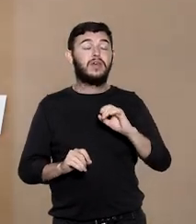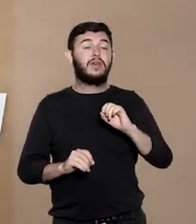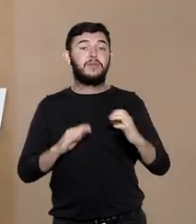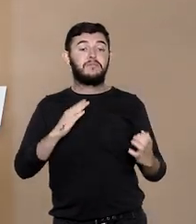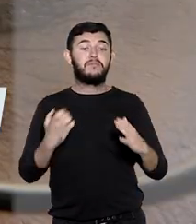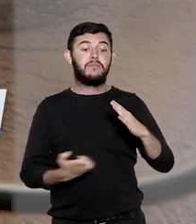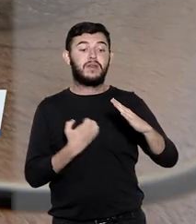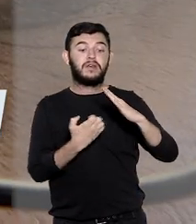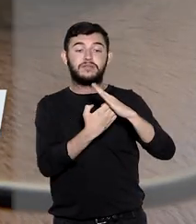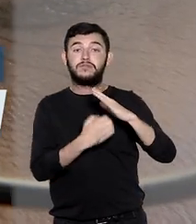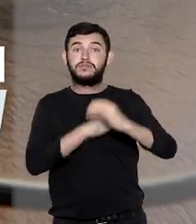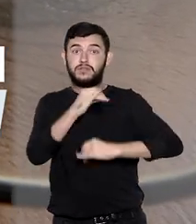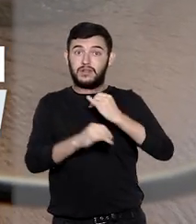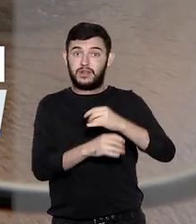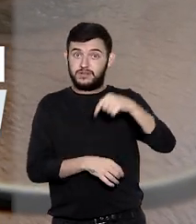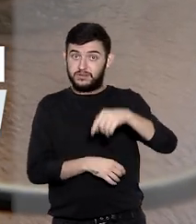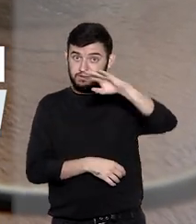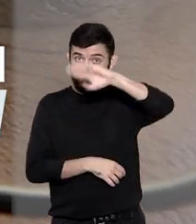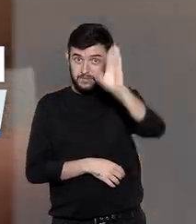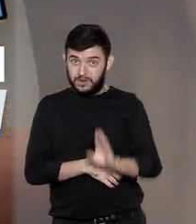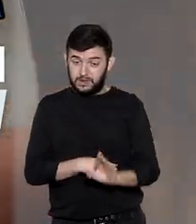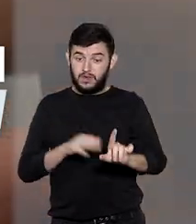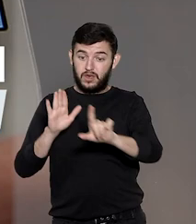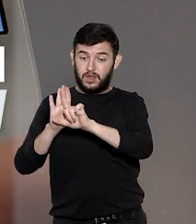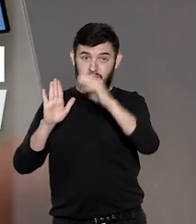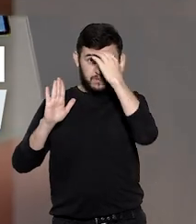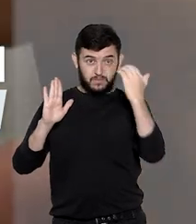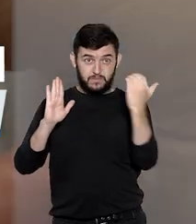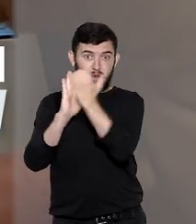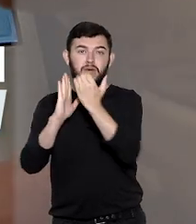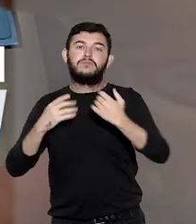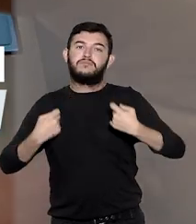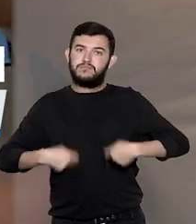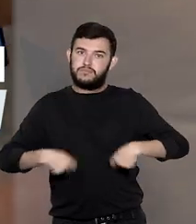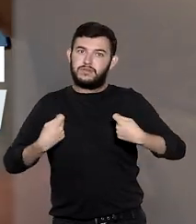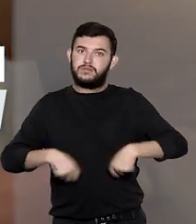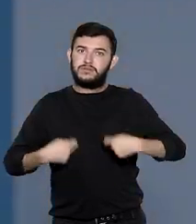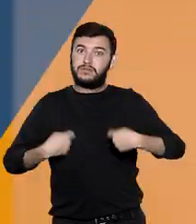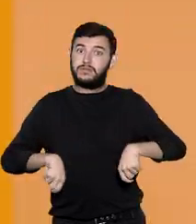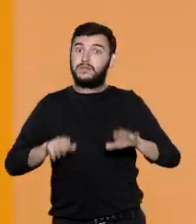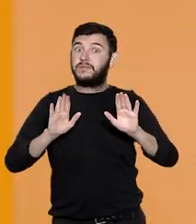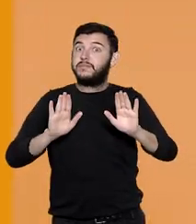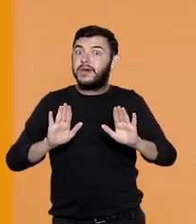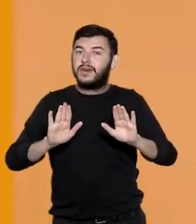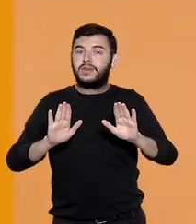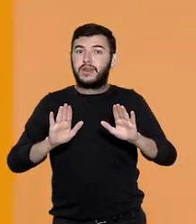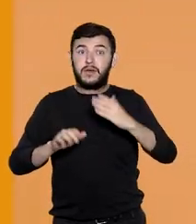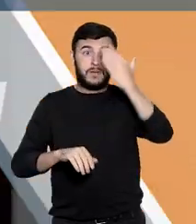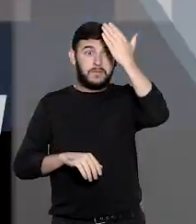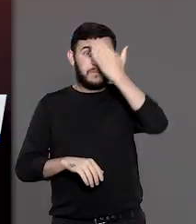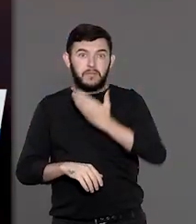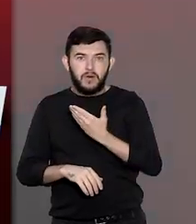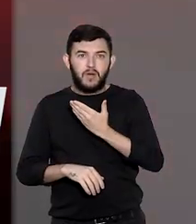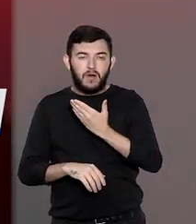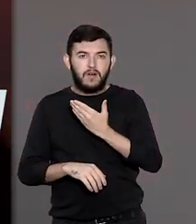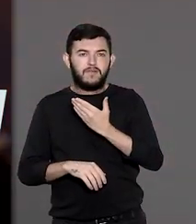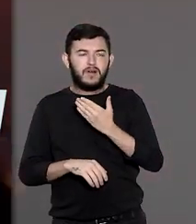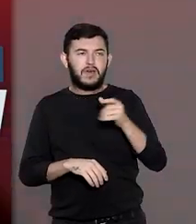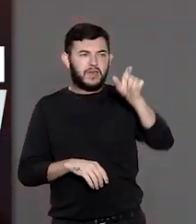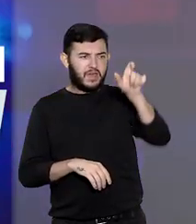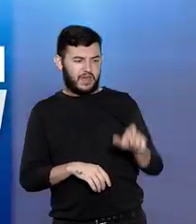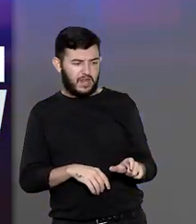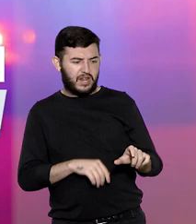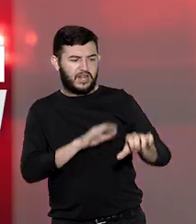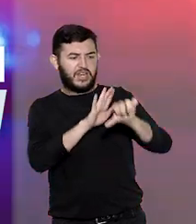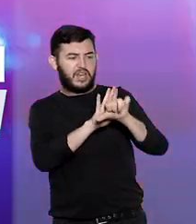que presta serviço no Brasil deve se submeter à legislação nacional. E mais, anuladas provas obtidas